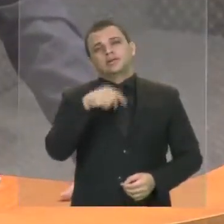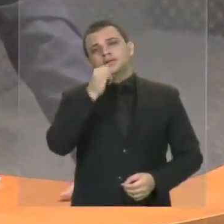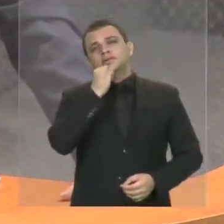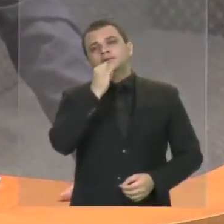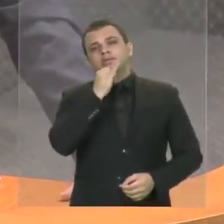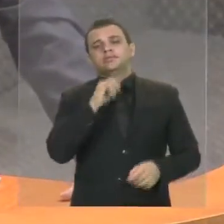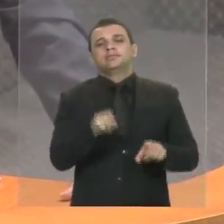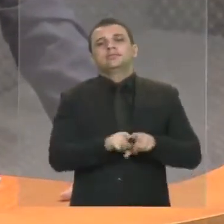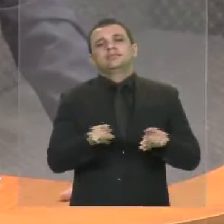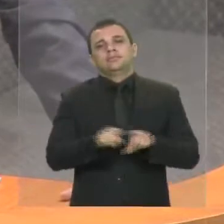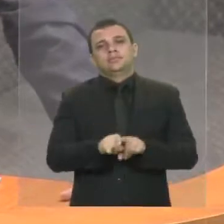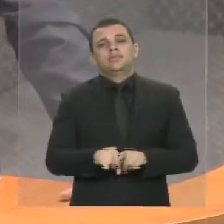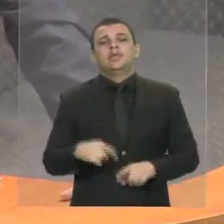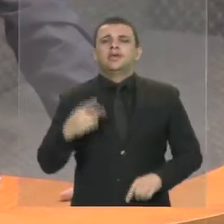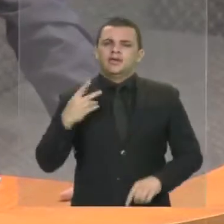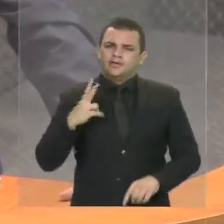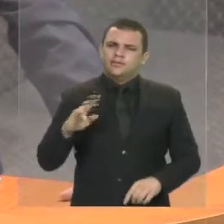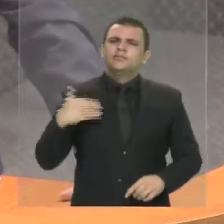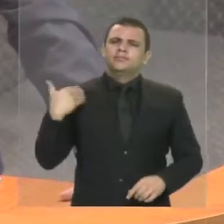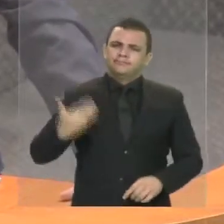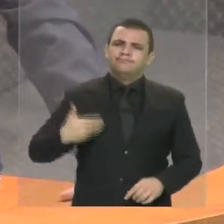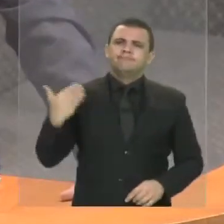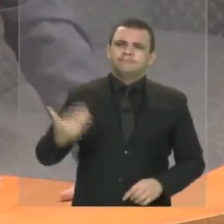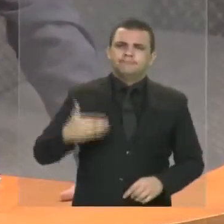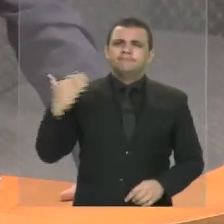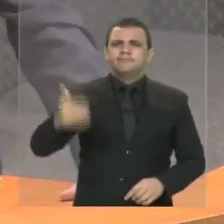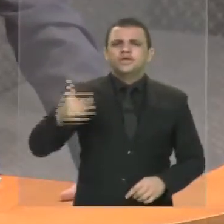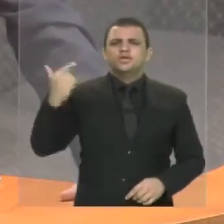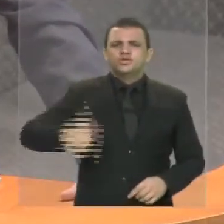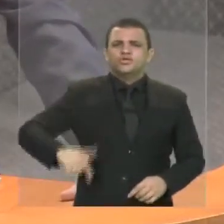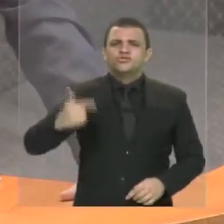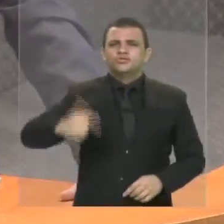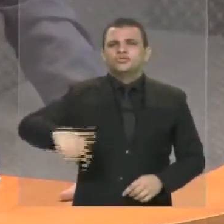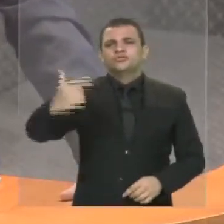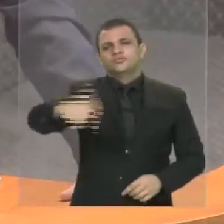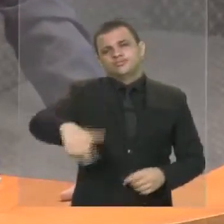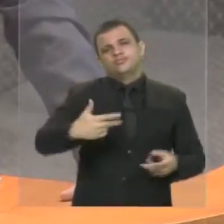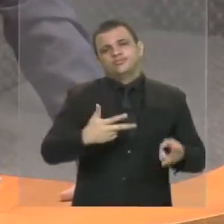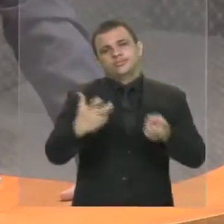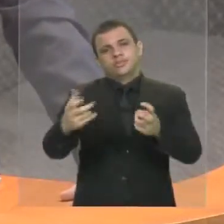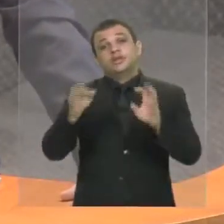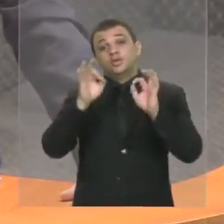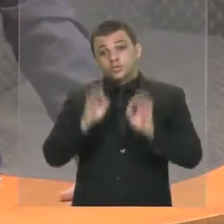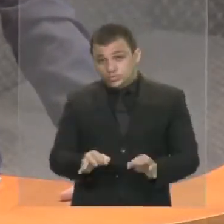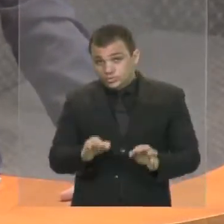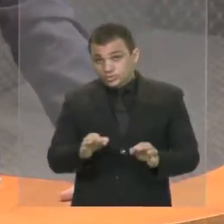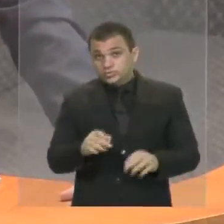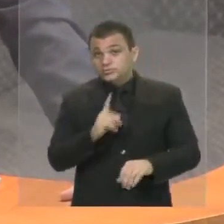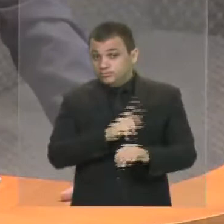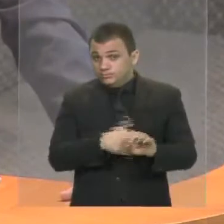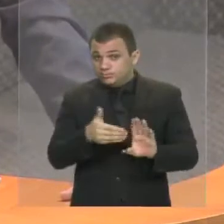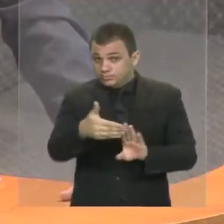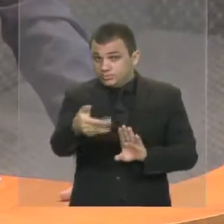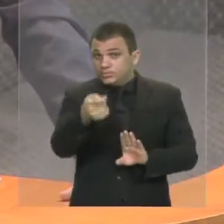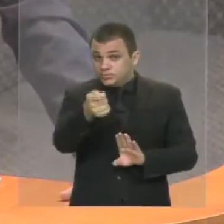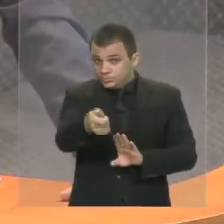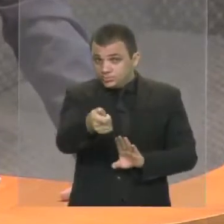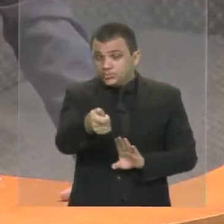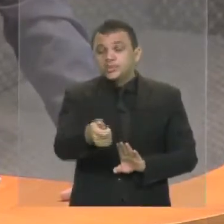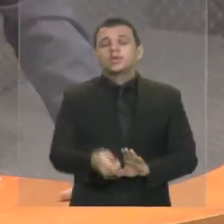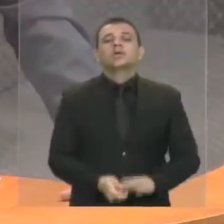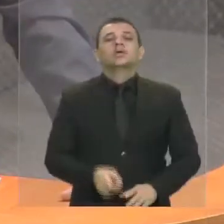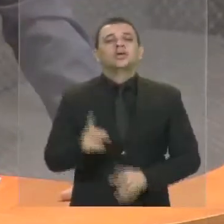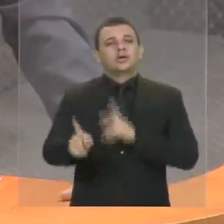teremos uma sucessão de exemplos, e que certamente, no curto e médio prazo, a